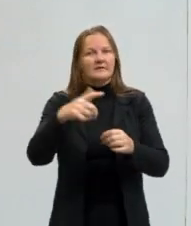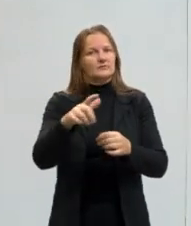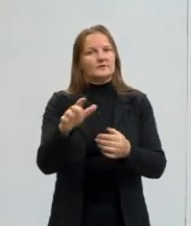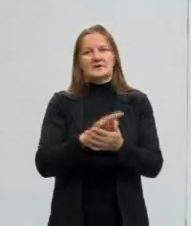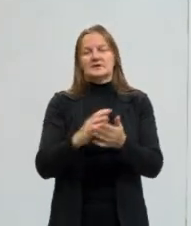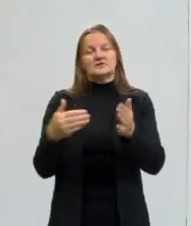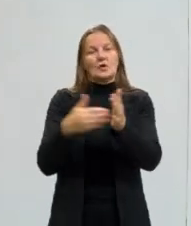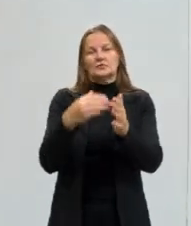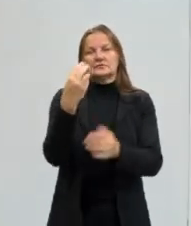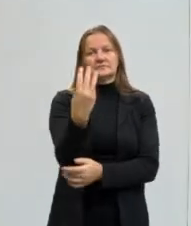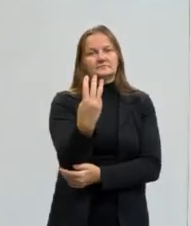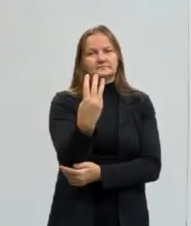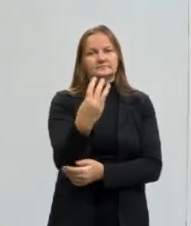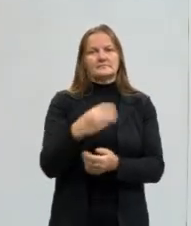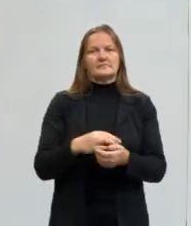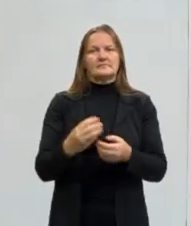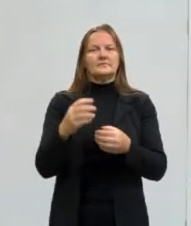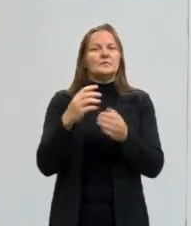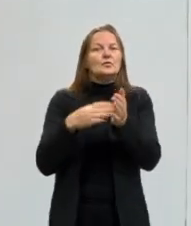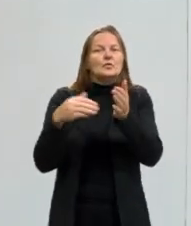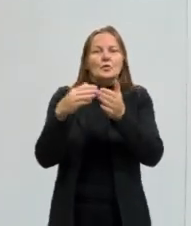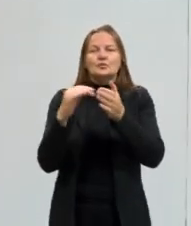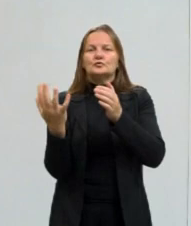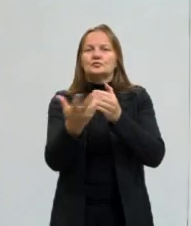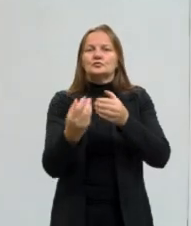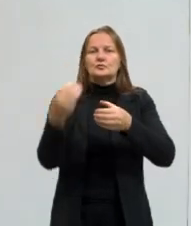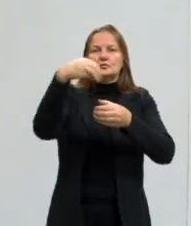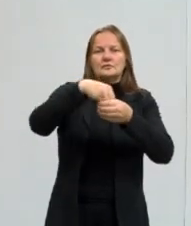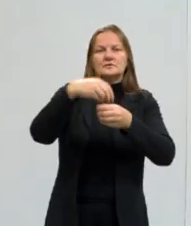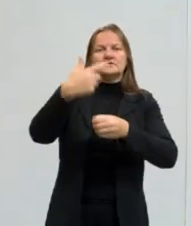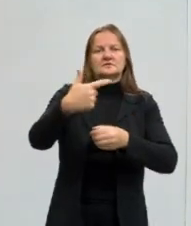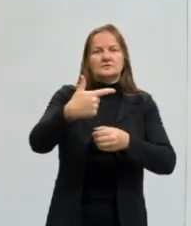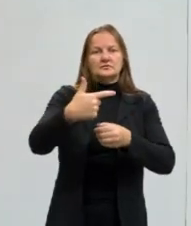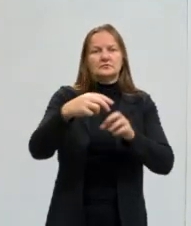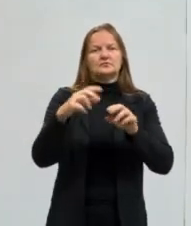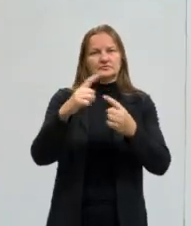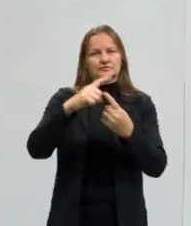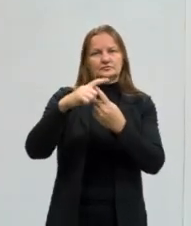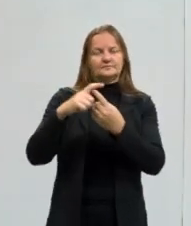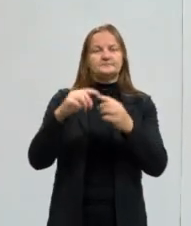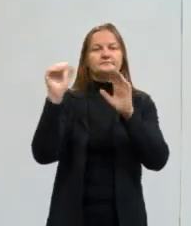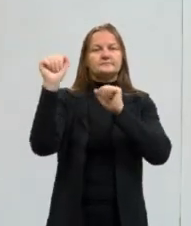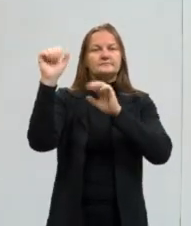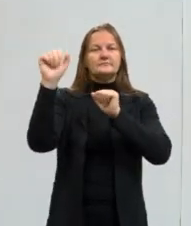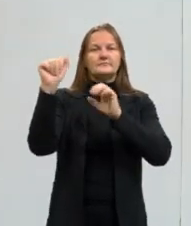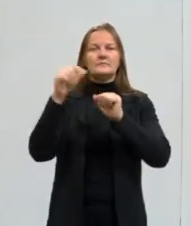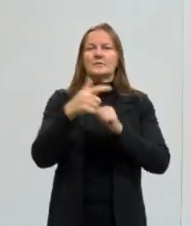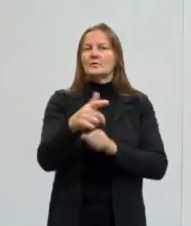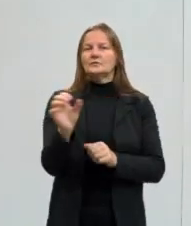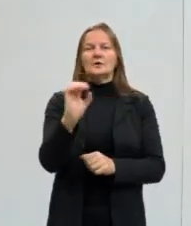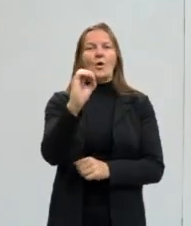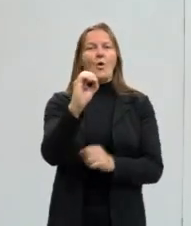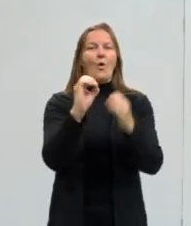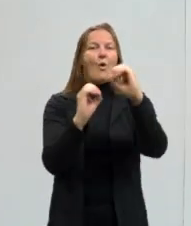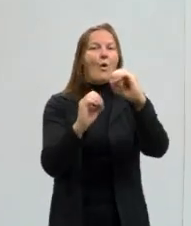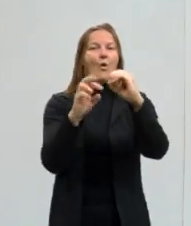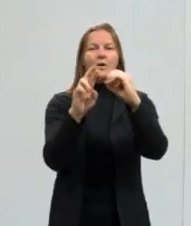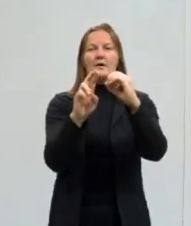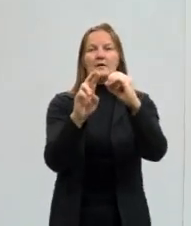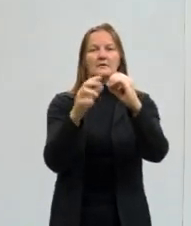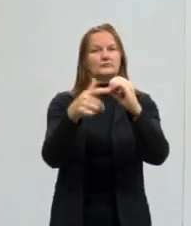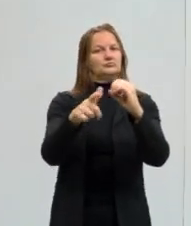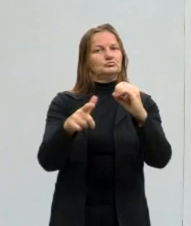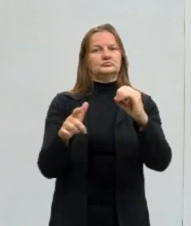conjugações, então todos vão pertencer à segunda conjugação. Na língua espanhola, nós não temos este or, então nós não